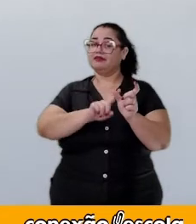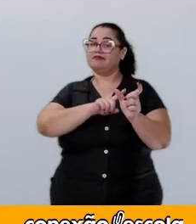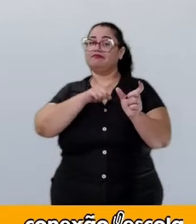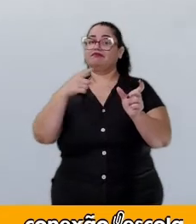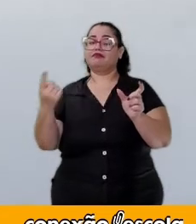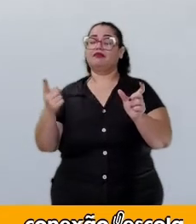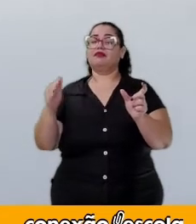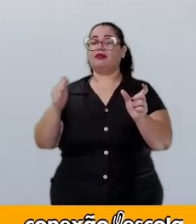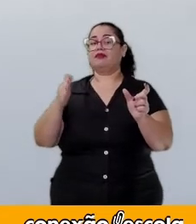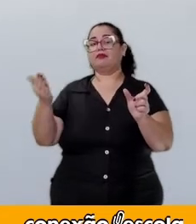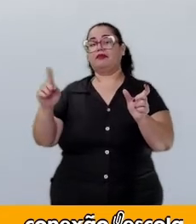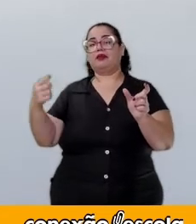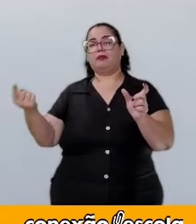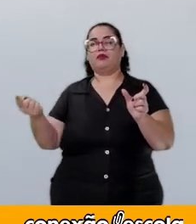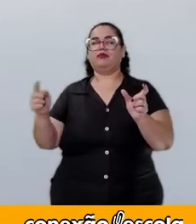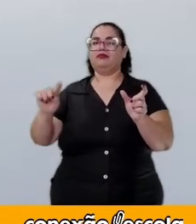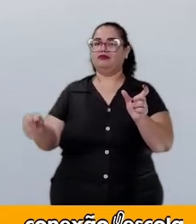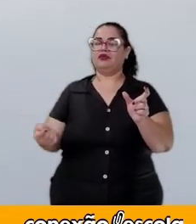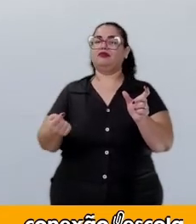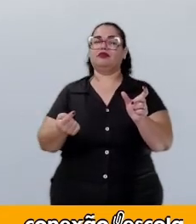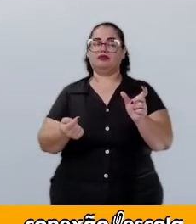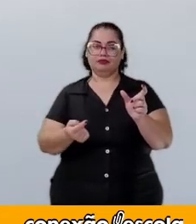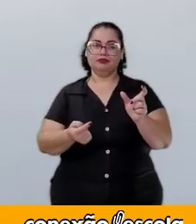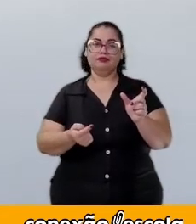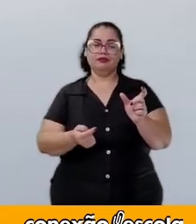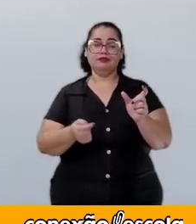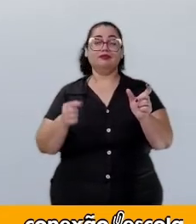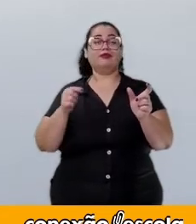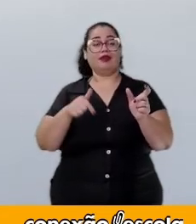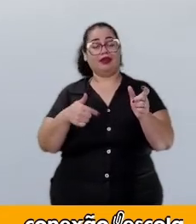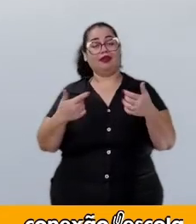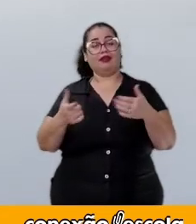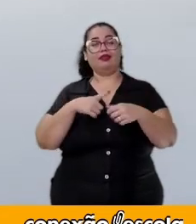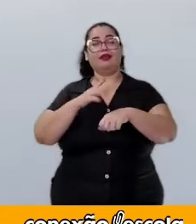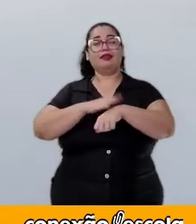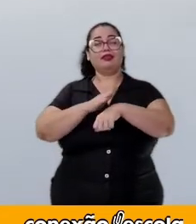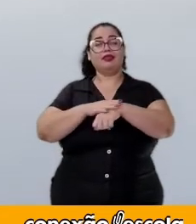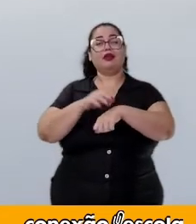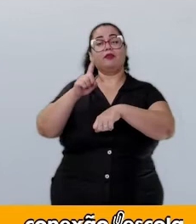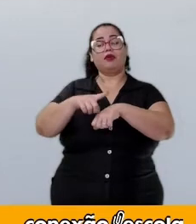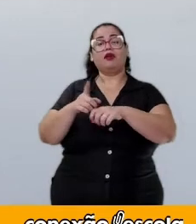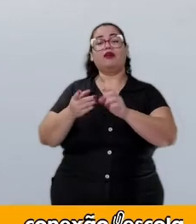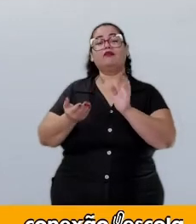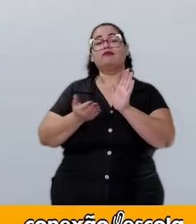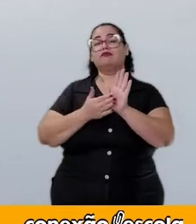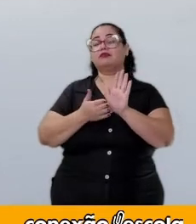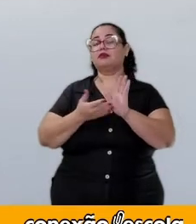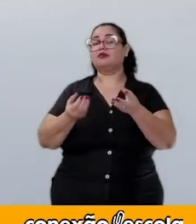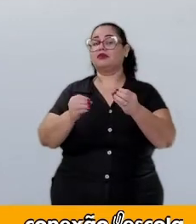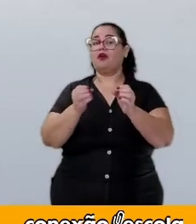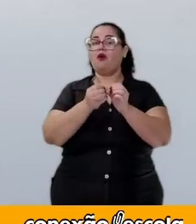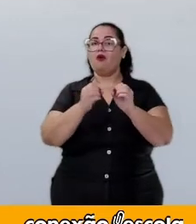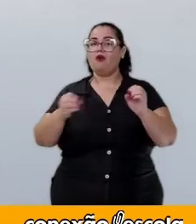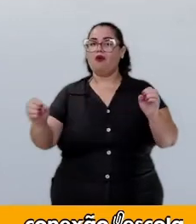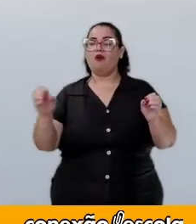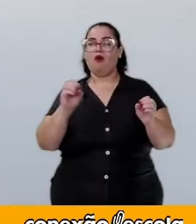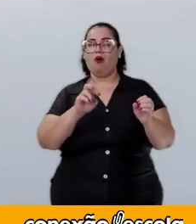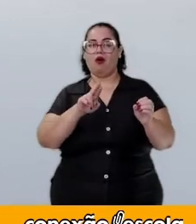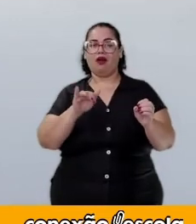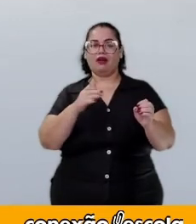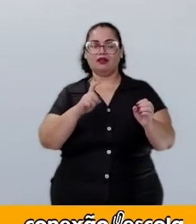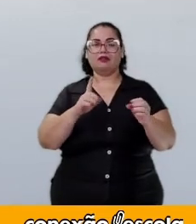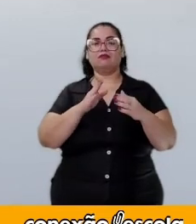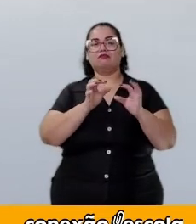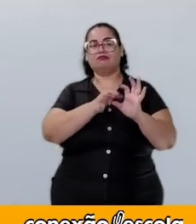após a vírgula. Assim, indica o tempo em que a ação proposta na oração seguinte ocorre,